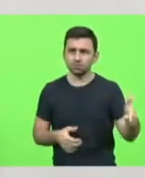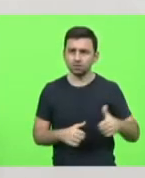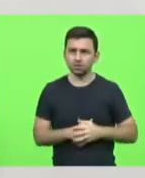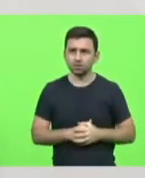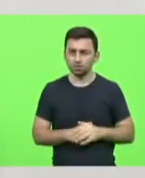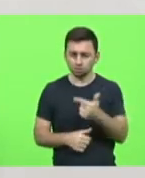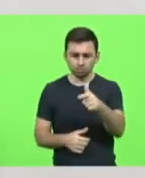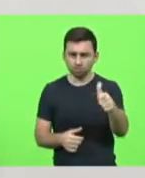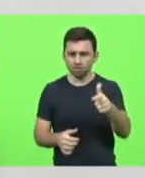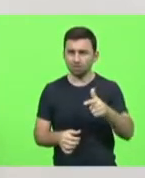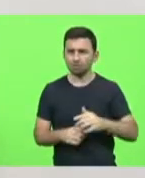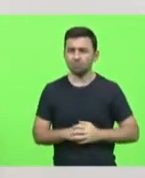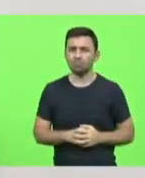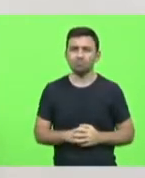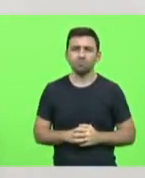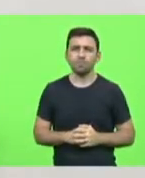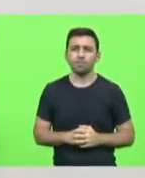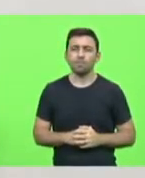existe.